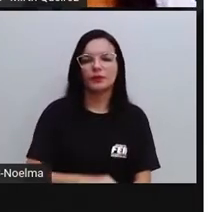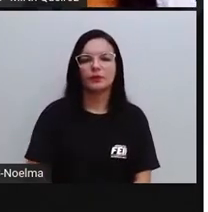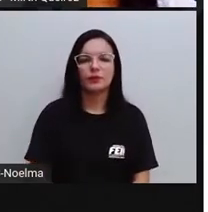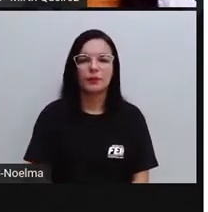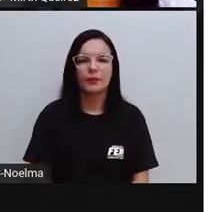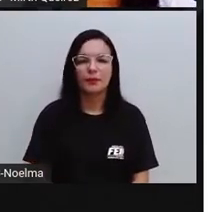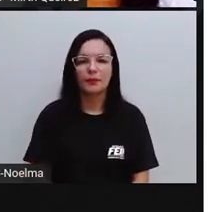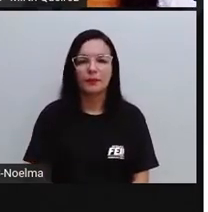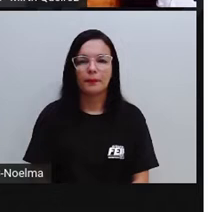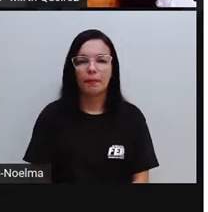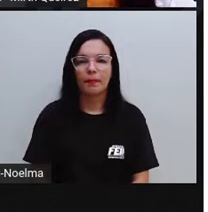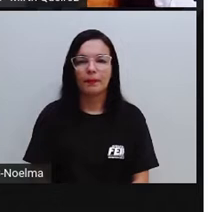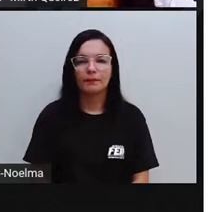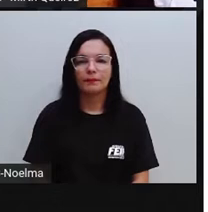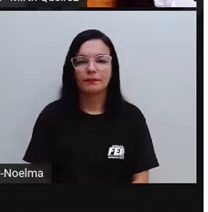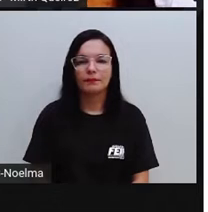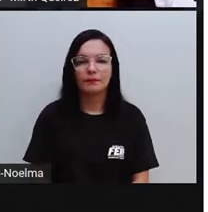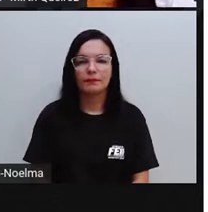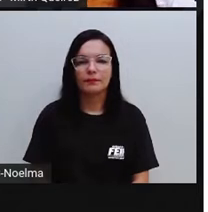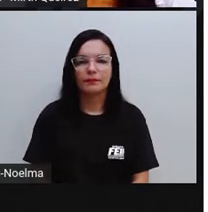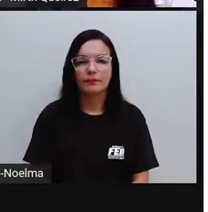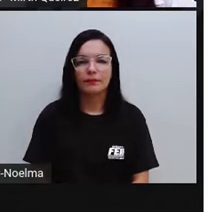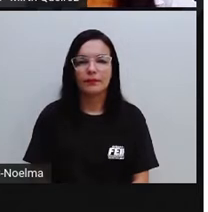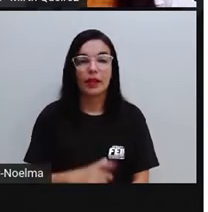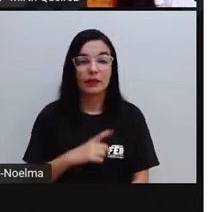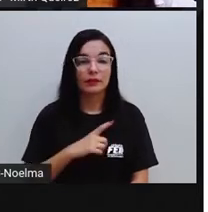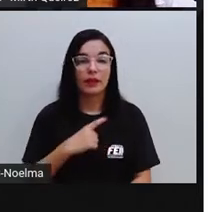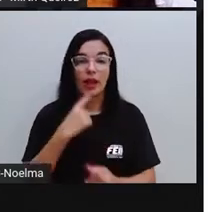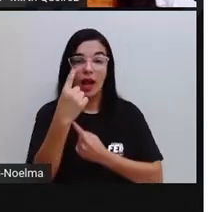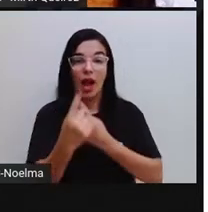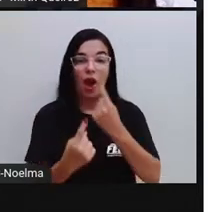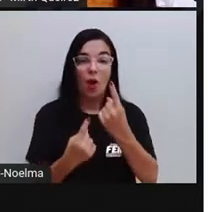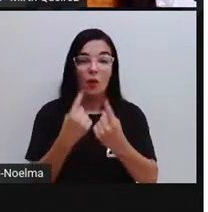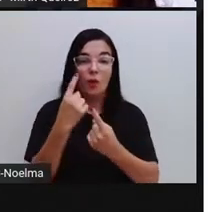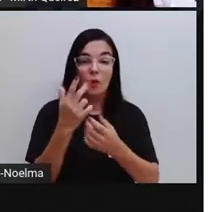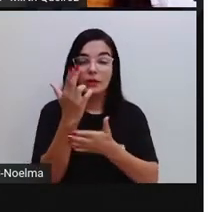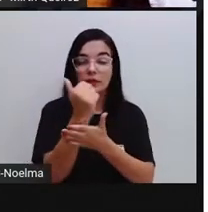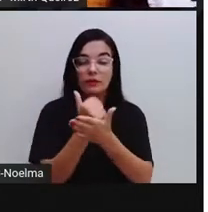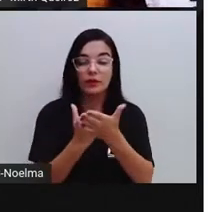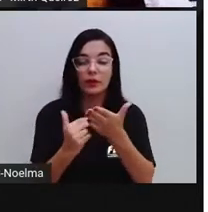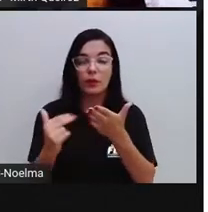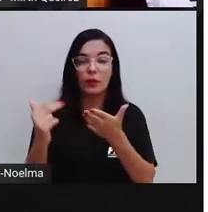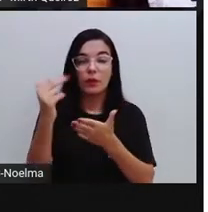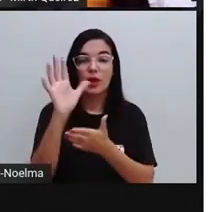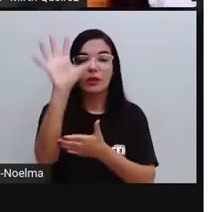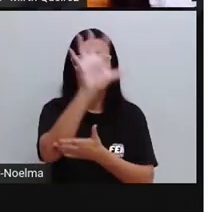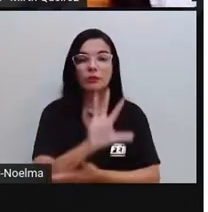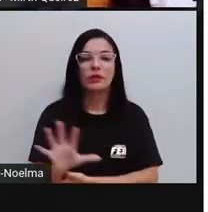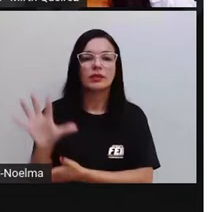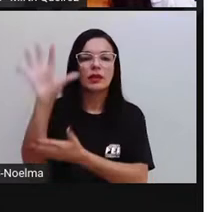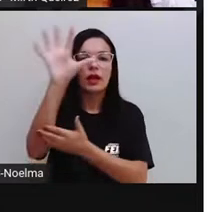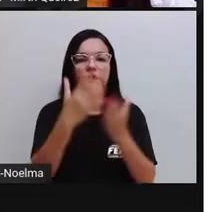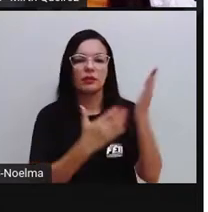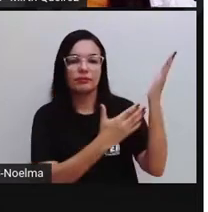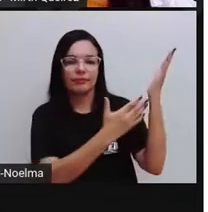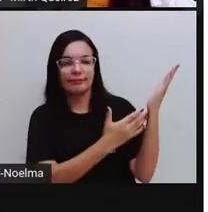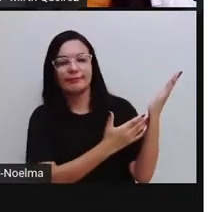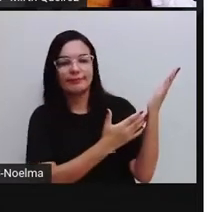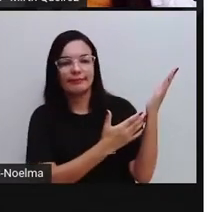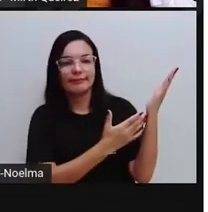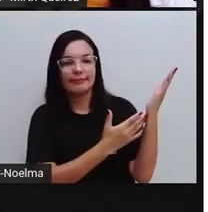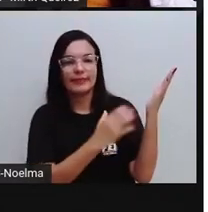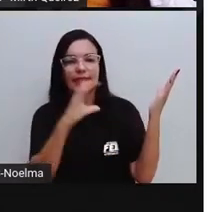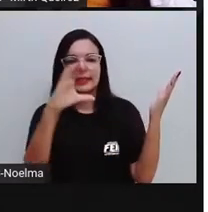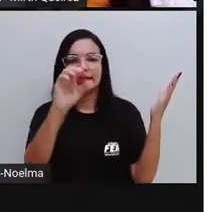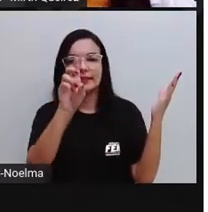Aqui nós temos algumas figuras espaciais. Nós temos o cilindro, o cone,